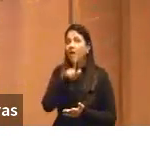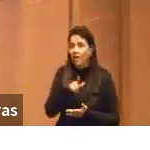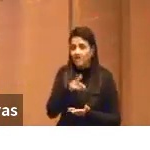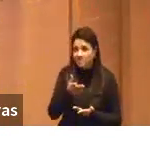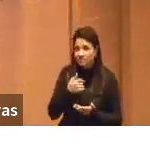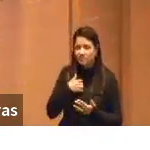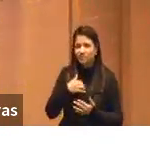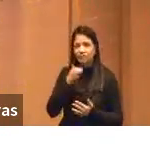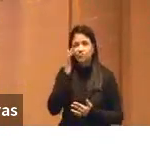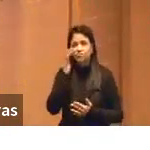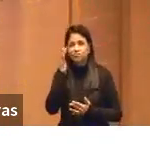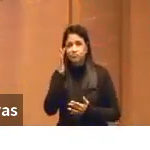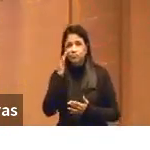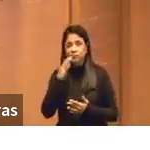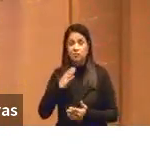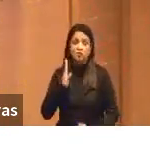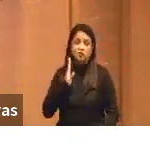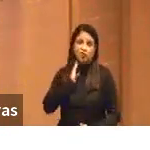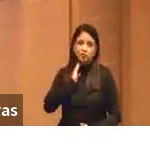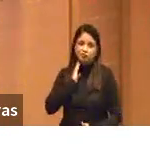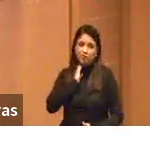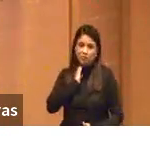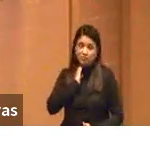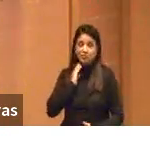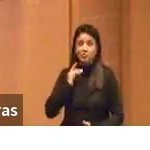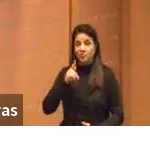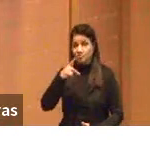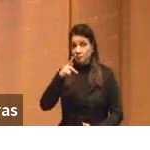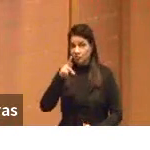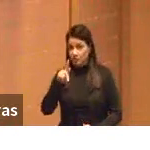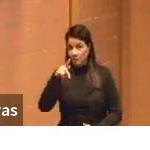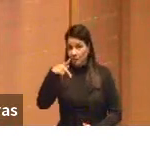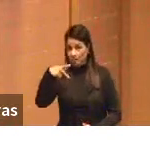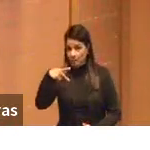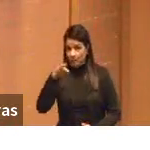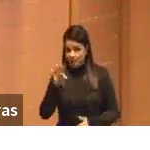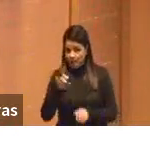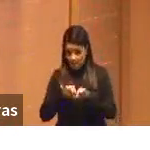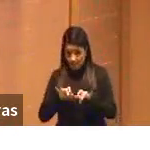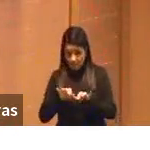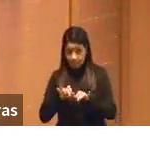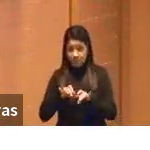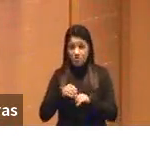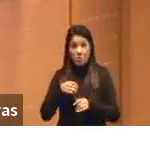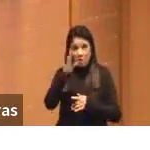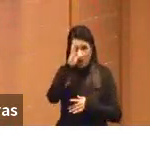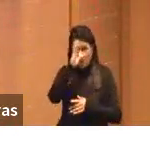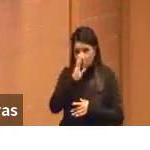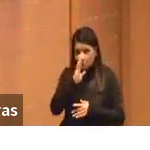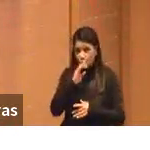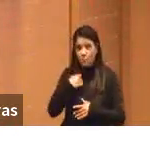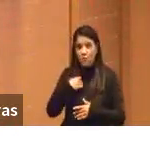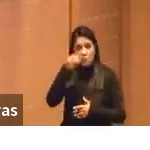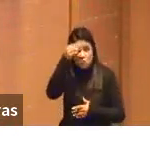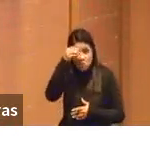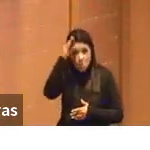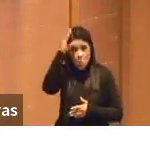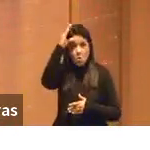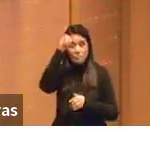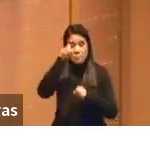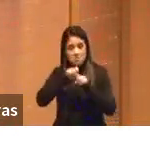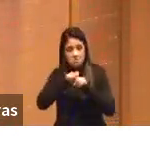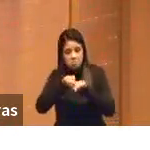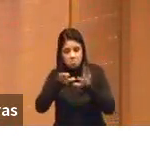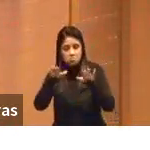imaginávamos, então, que por ser o chat GPT gratuito, que era uma nova forma de acesso ao conhecimento da humanidade, já que ele raspou a